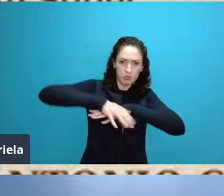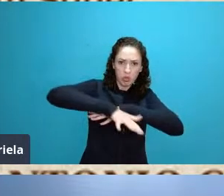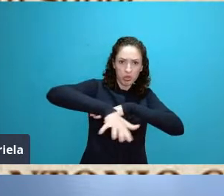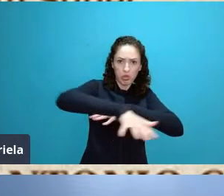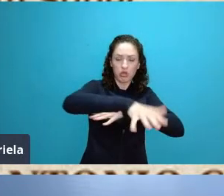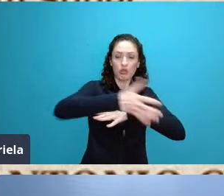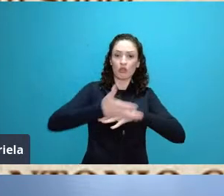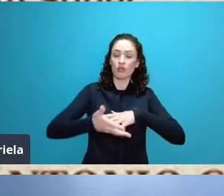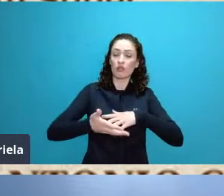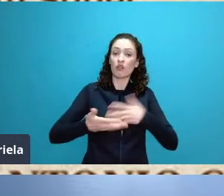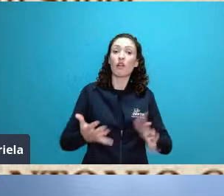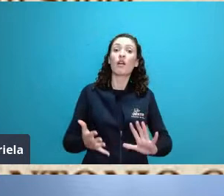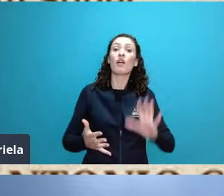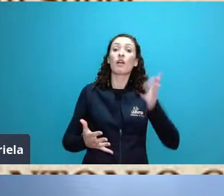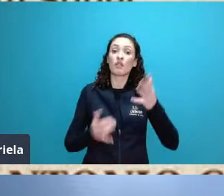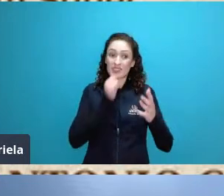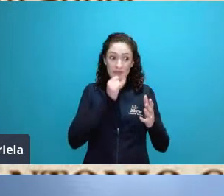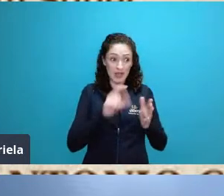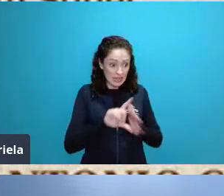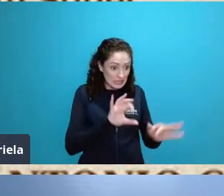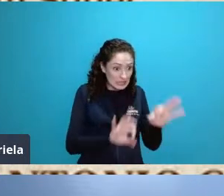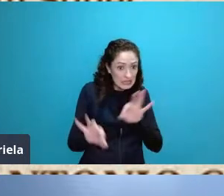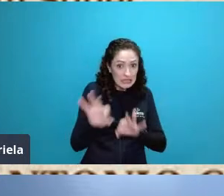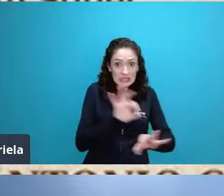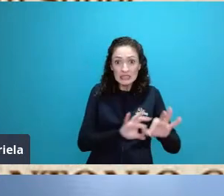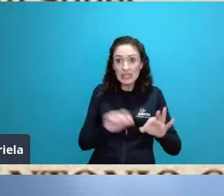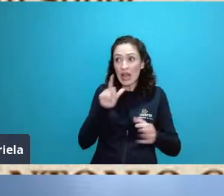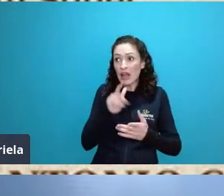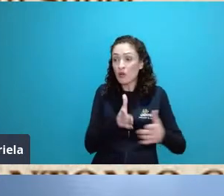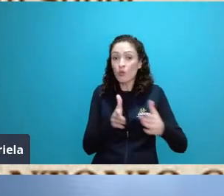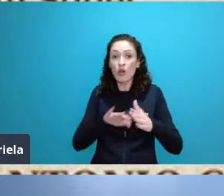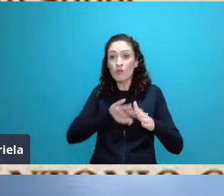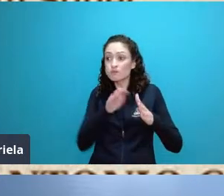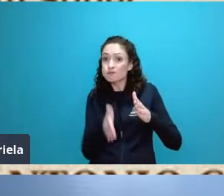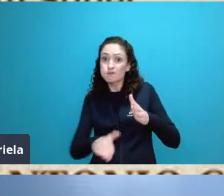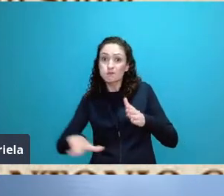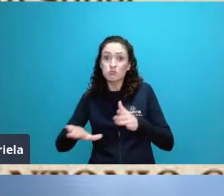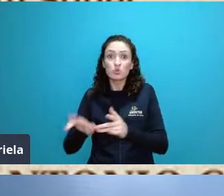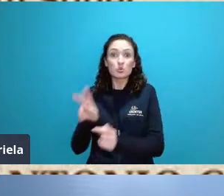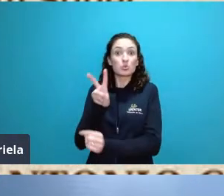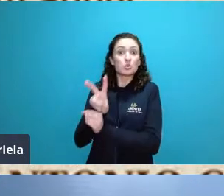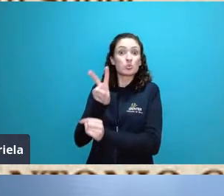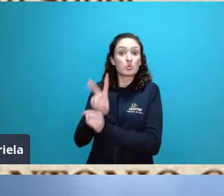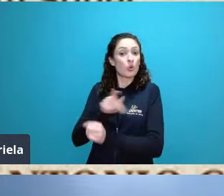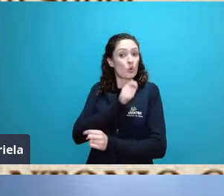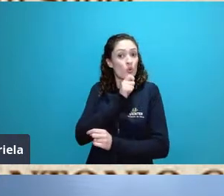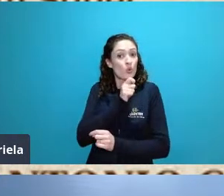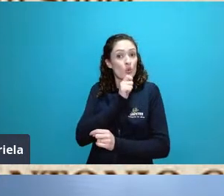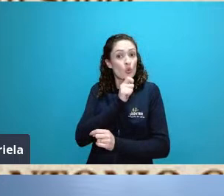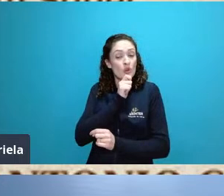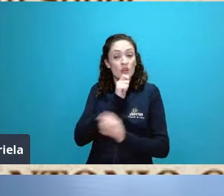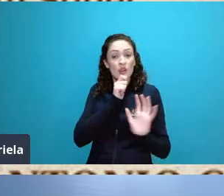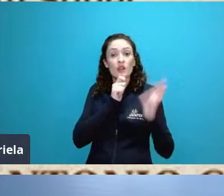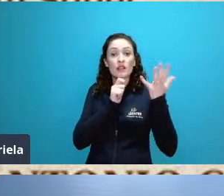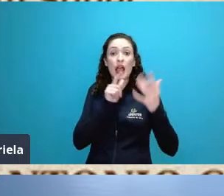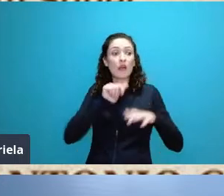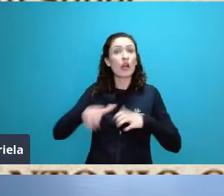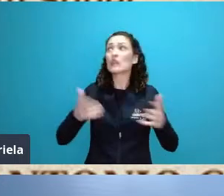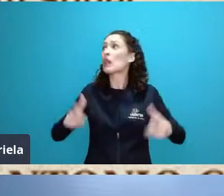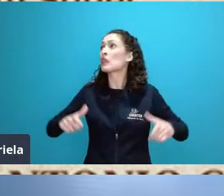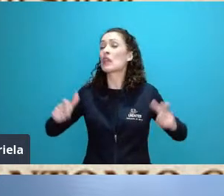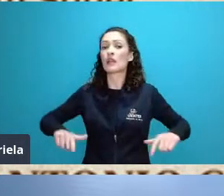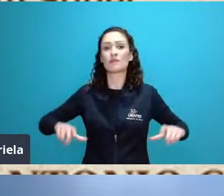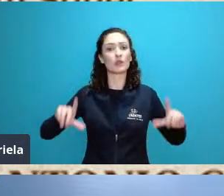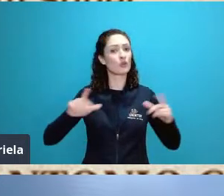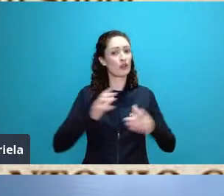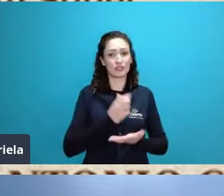água que nós não reservamos no nosso sistema ambiental bacia hidrográfica vai embora então aí nós